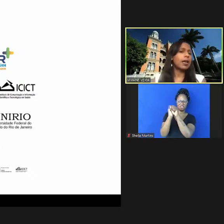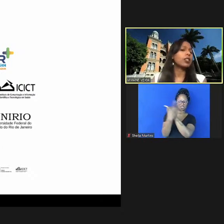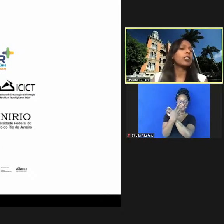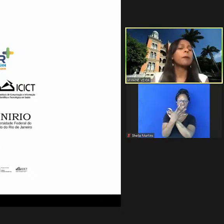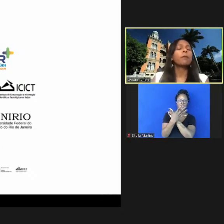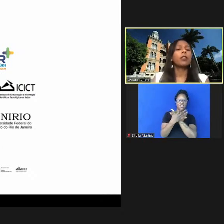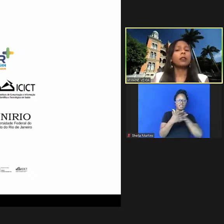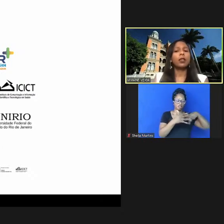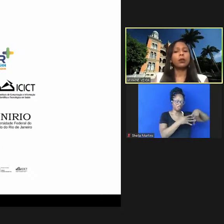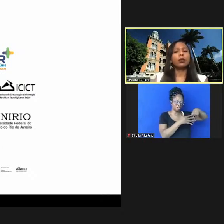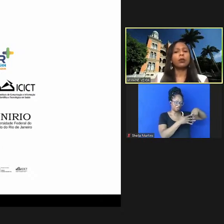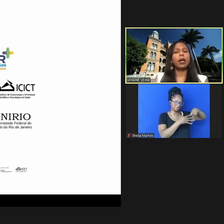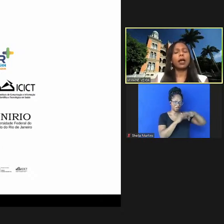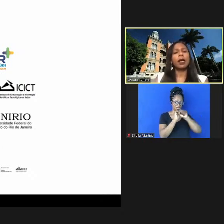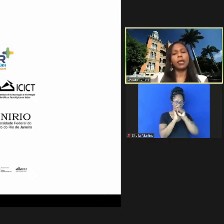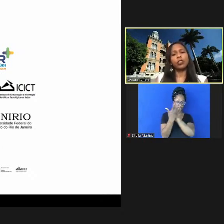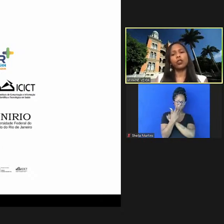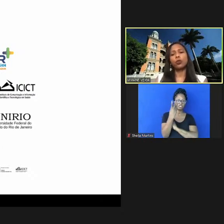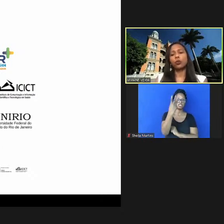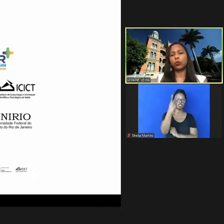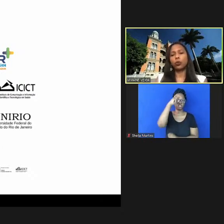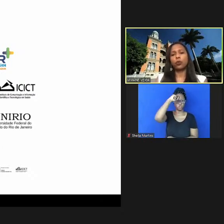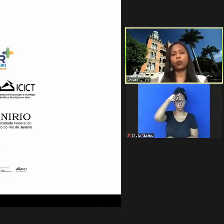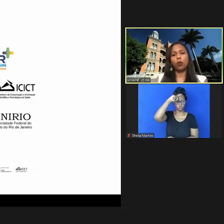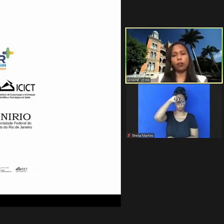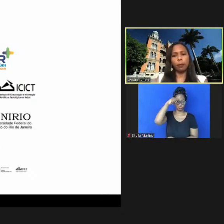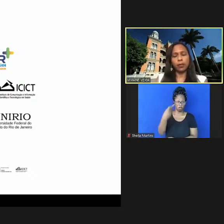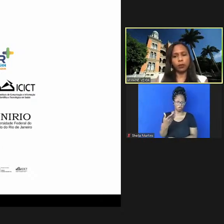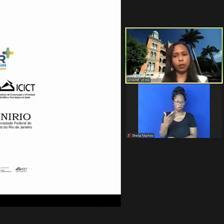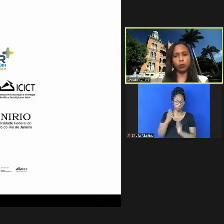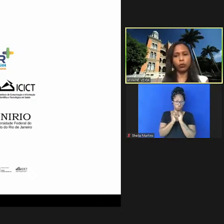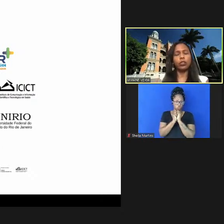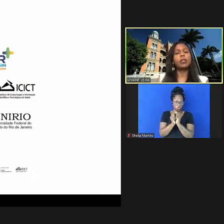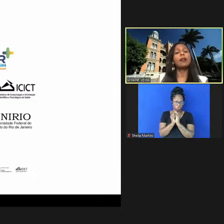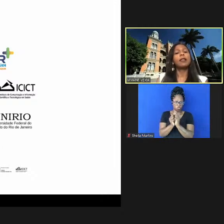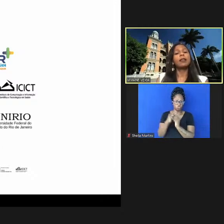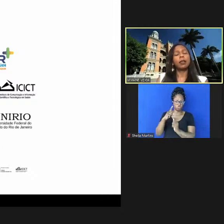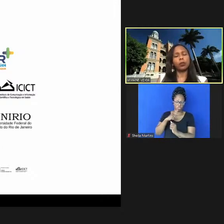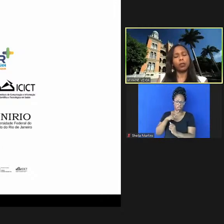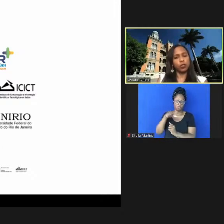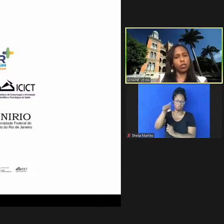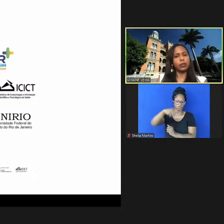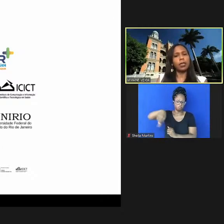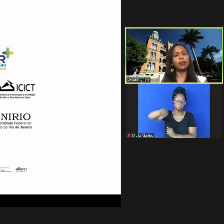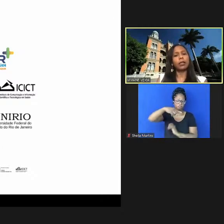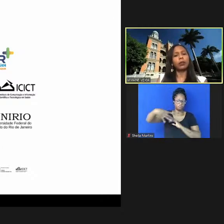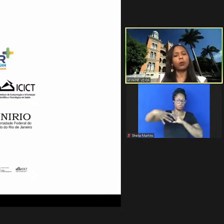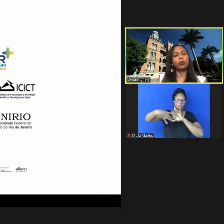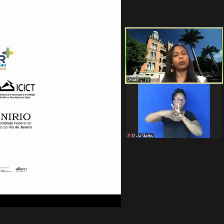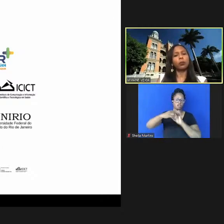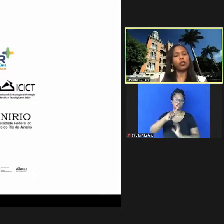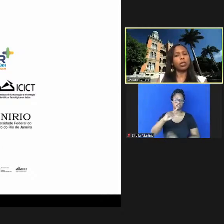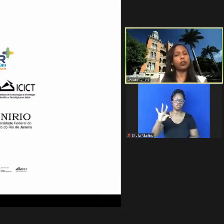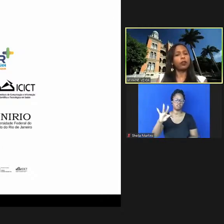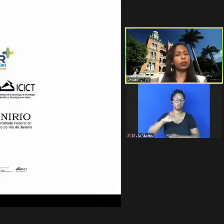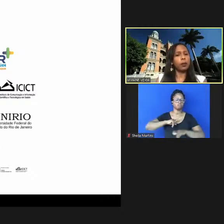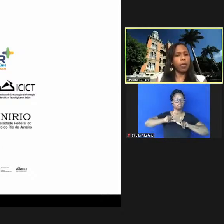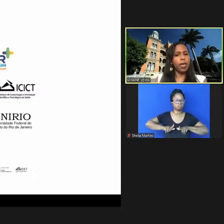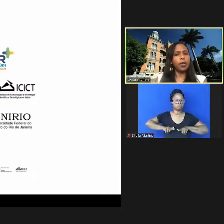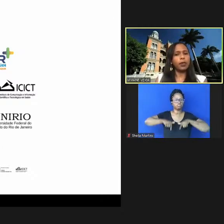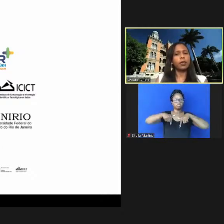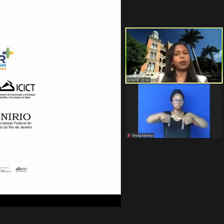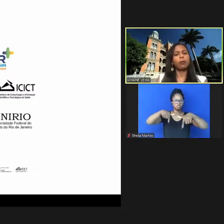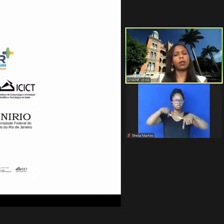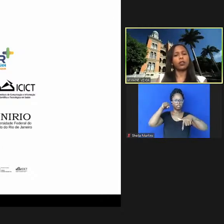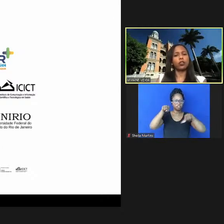hospitais então a rede junto com o Golfer Brasil Saúde dentro desse GT está atuando no projeto Vodan